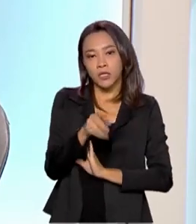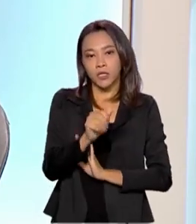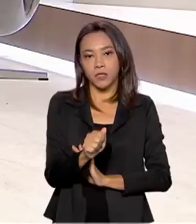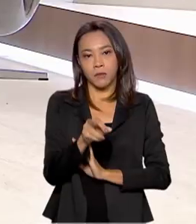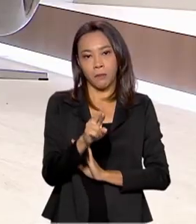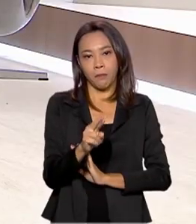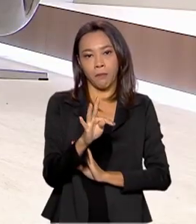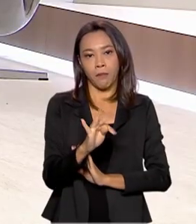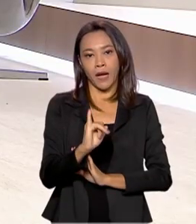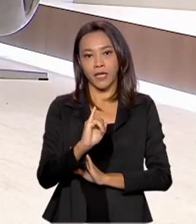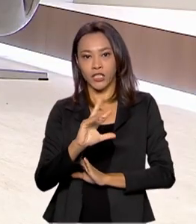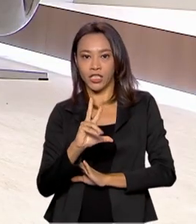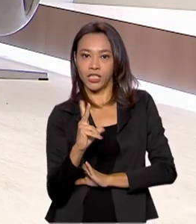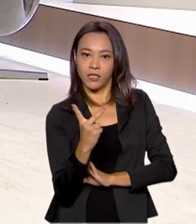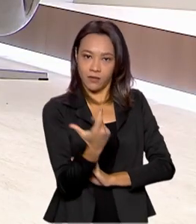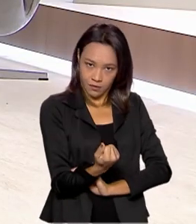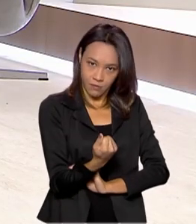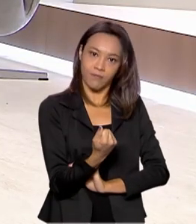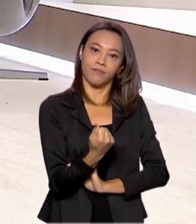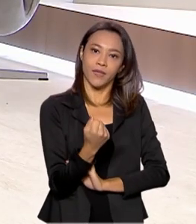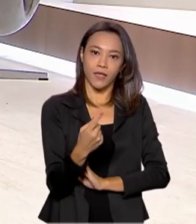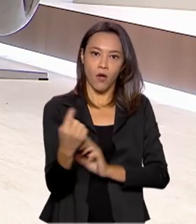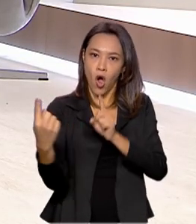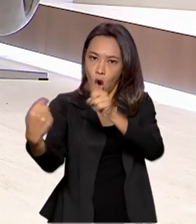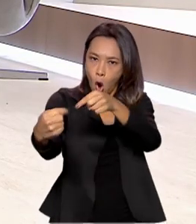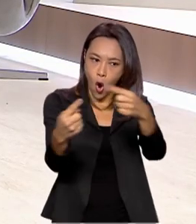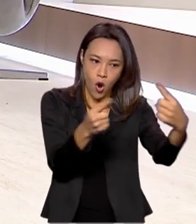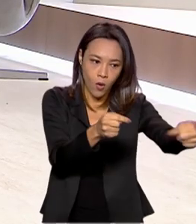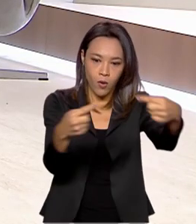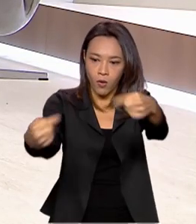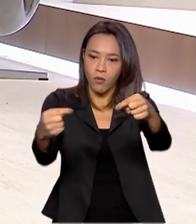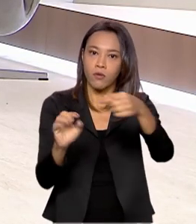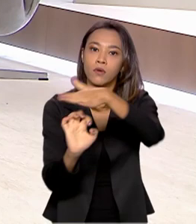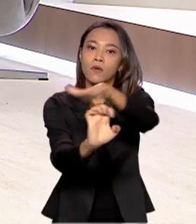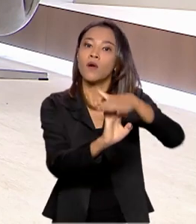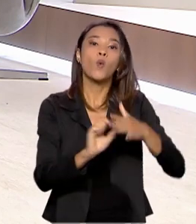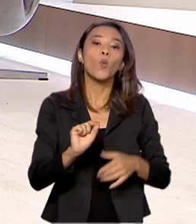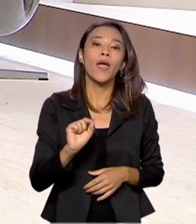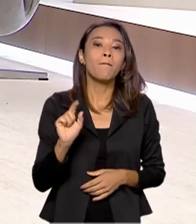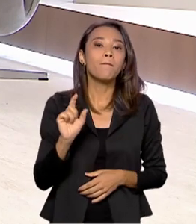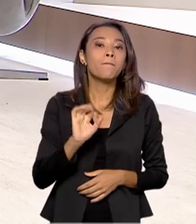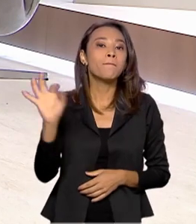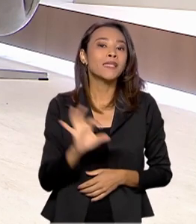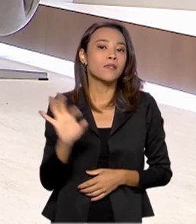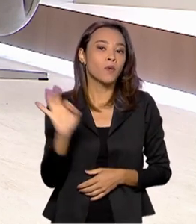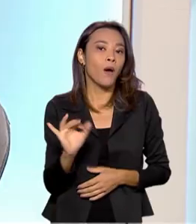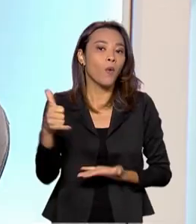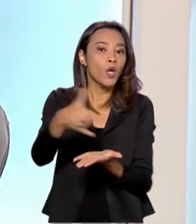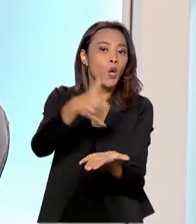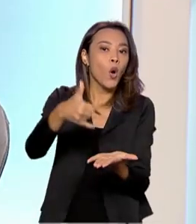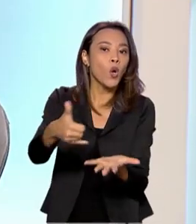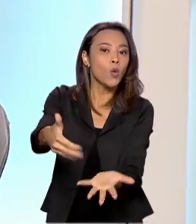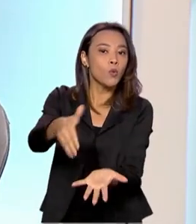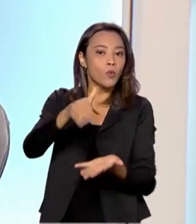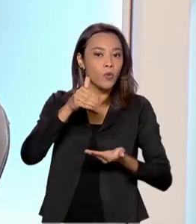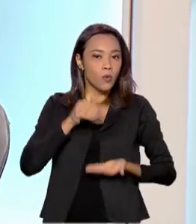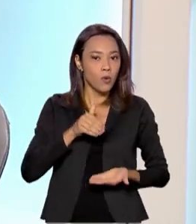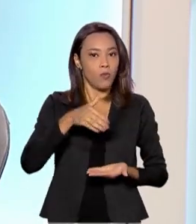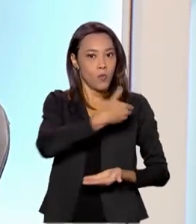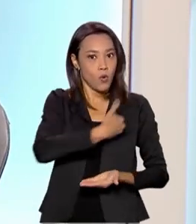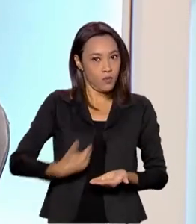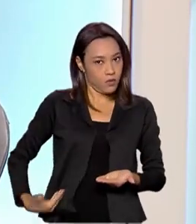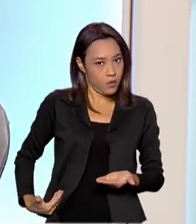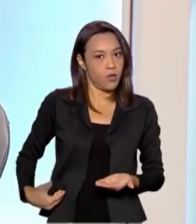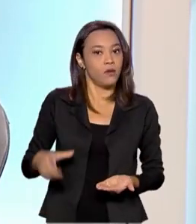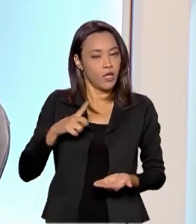assinatura é fixo. A competição se dá no percentual em óleo que é destinado para a União. Existe um percentual mínimo